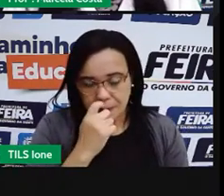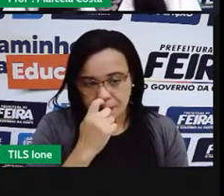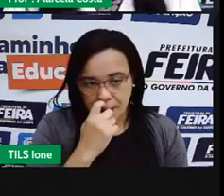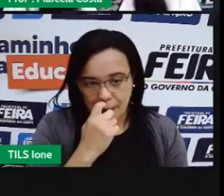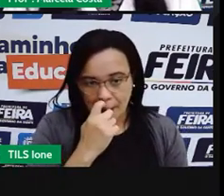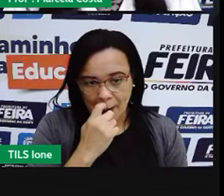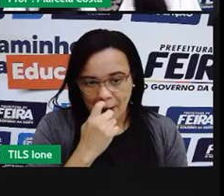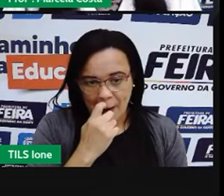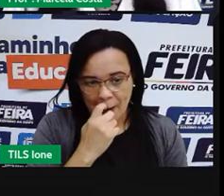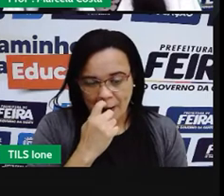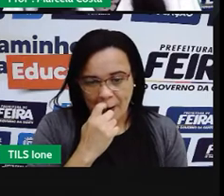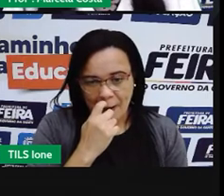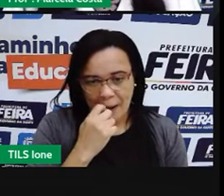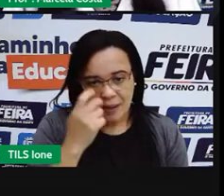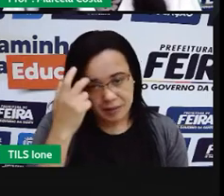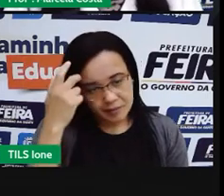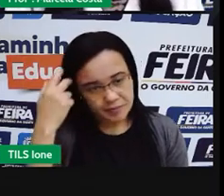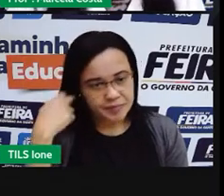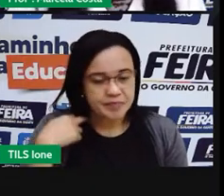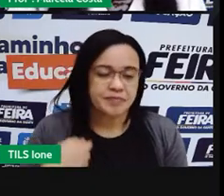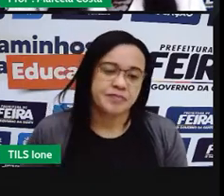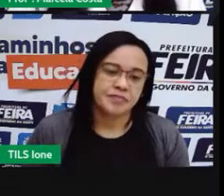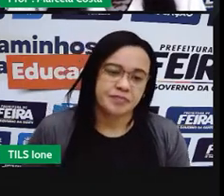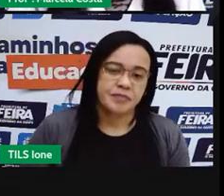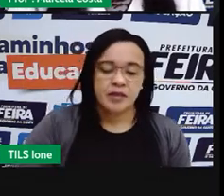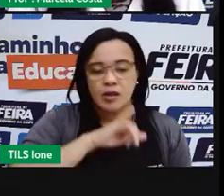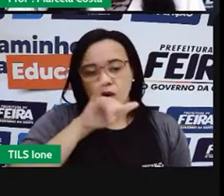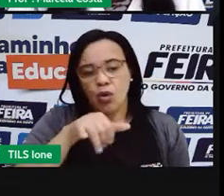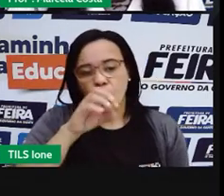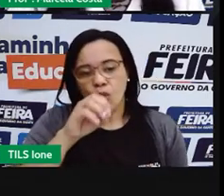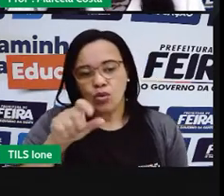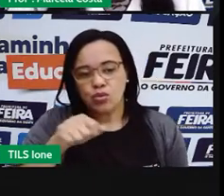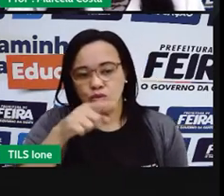Larissa João ou foi Davi?